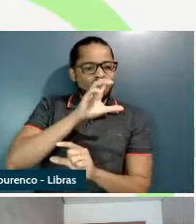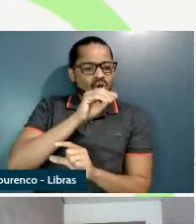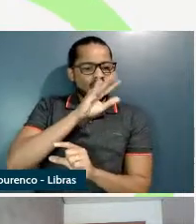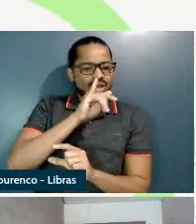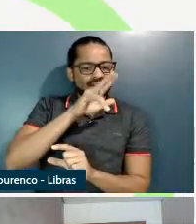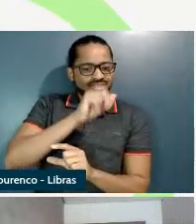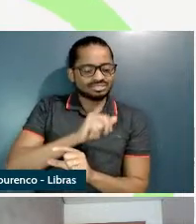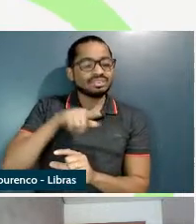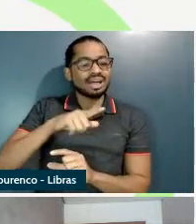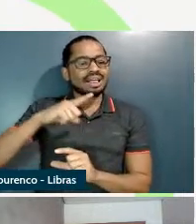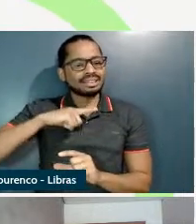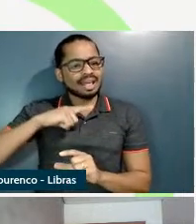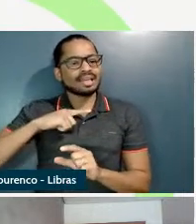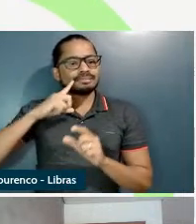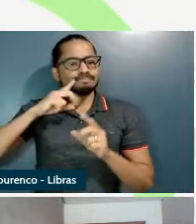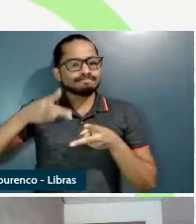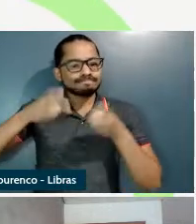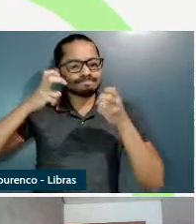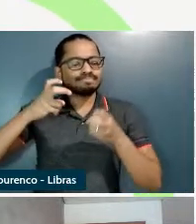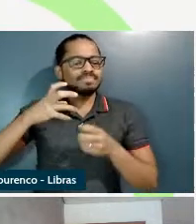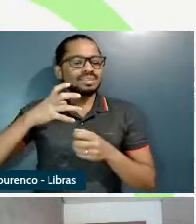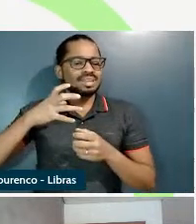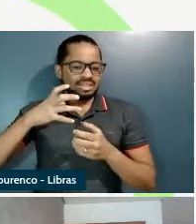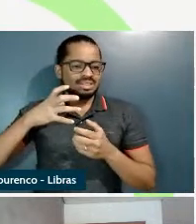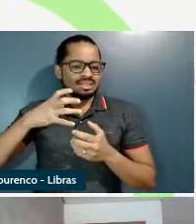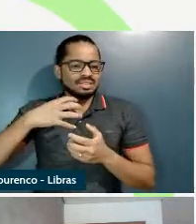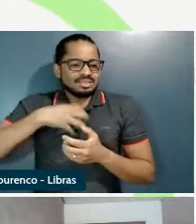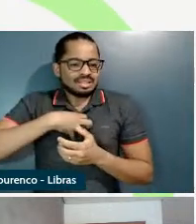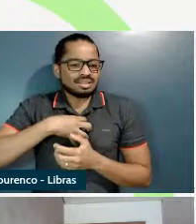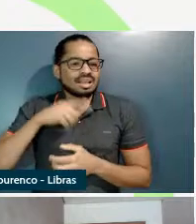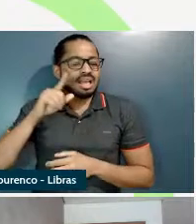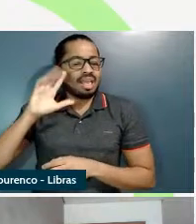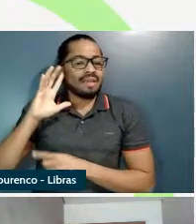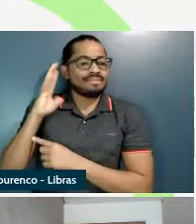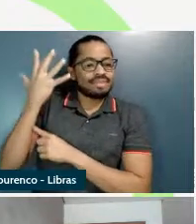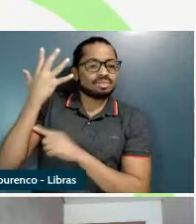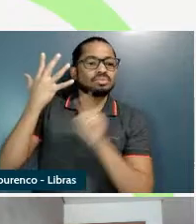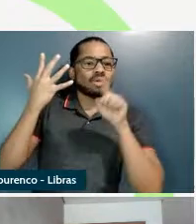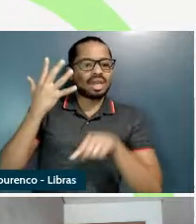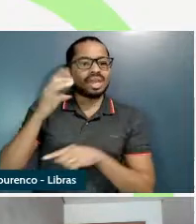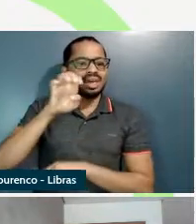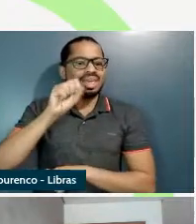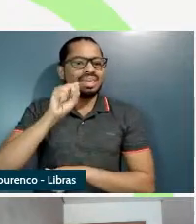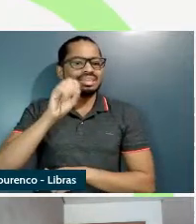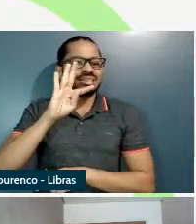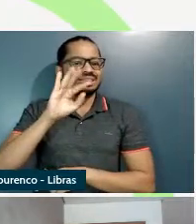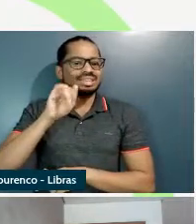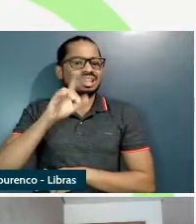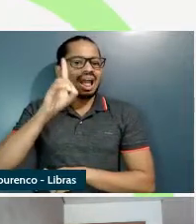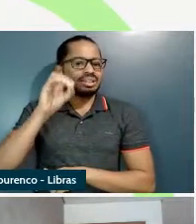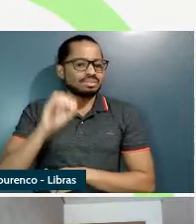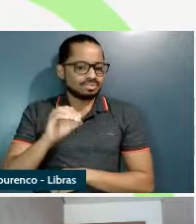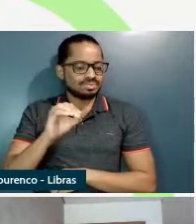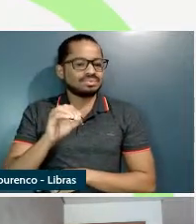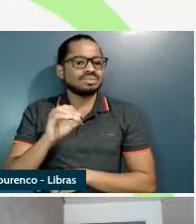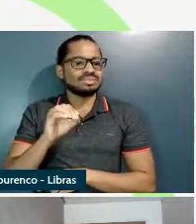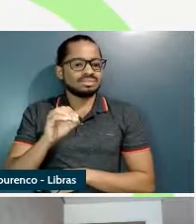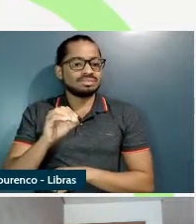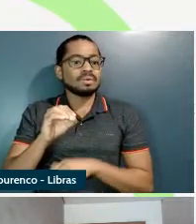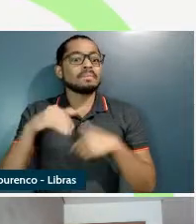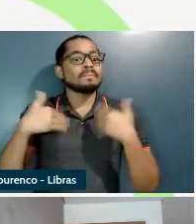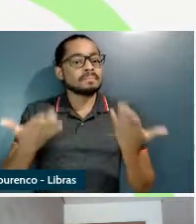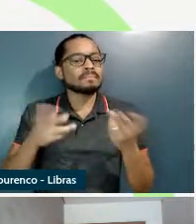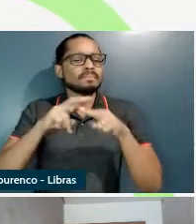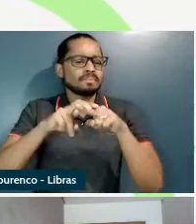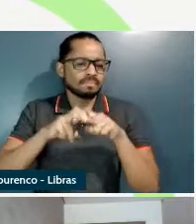interpretação estativa e é por isso que eu proponho chamar esse tipo de alternância de alternância estativo